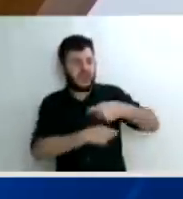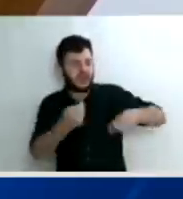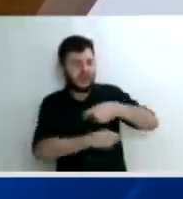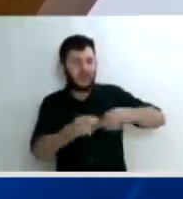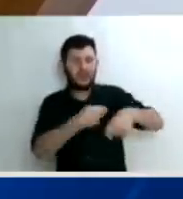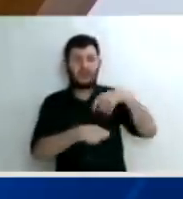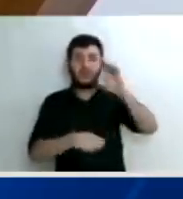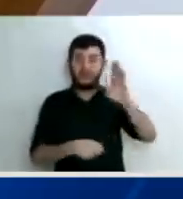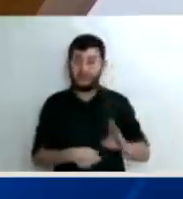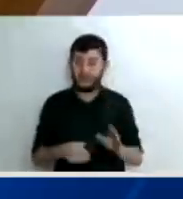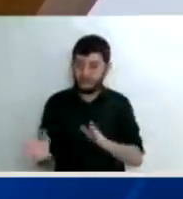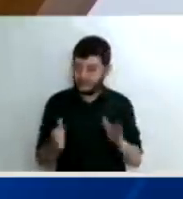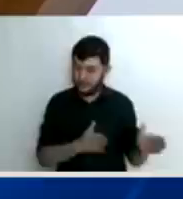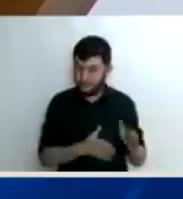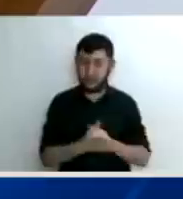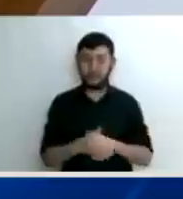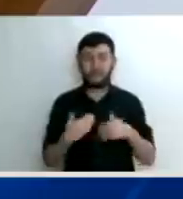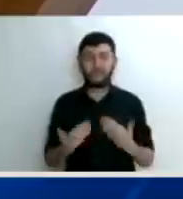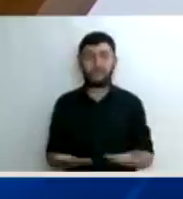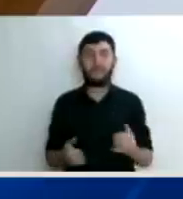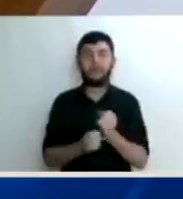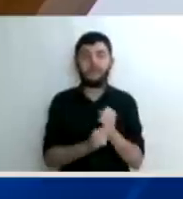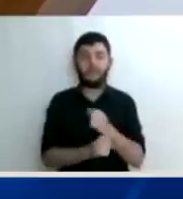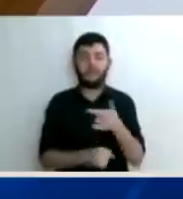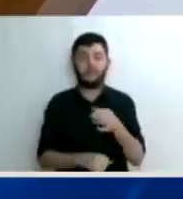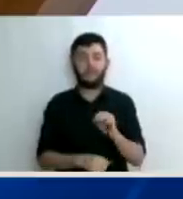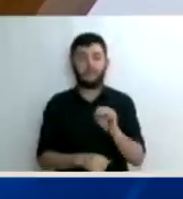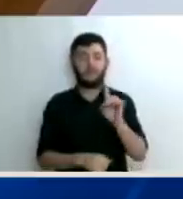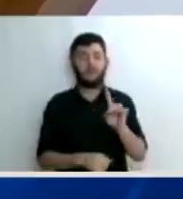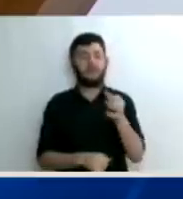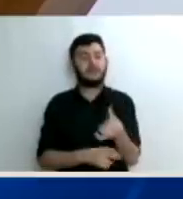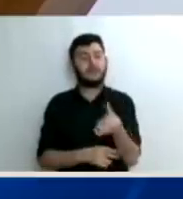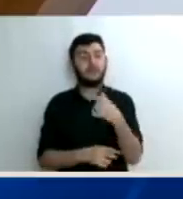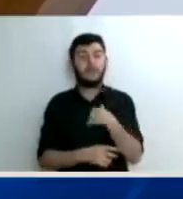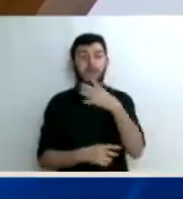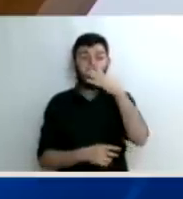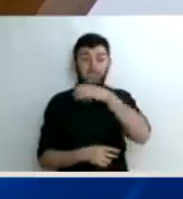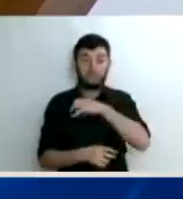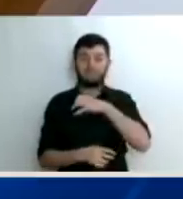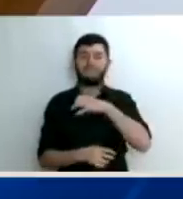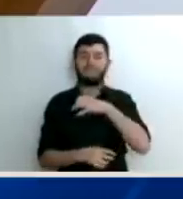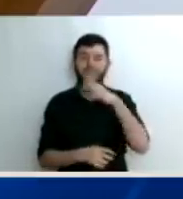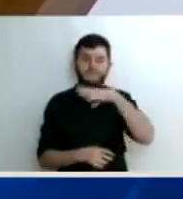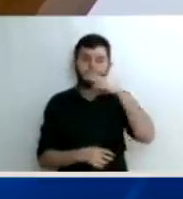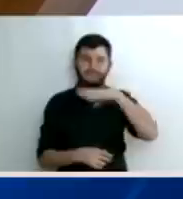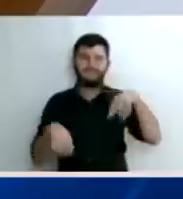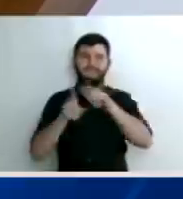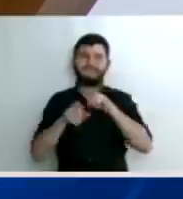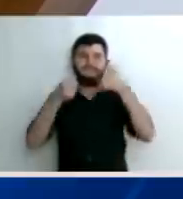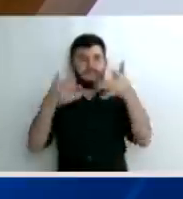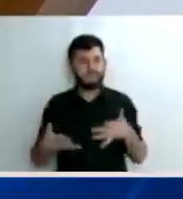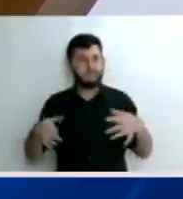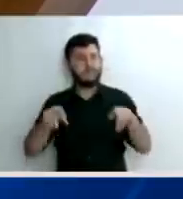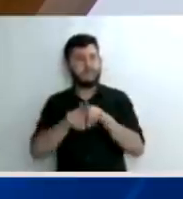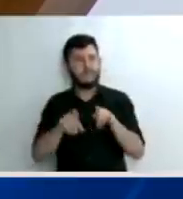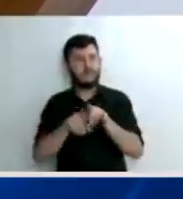mais do que suficiente para atrair a competência para a Operação Lava Jato. Afora isso, há o que nós chamamos